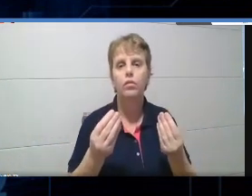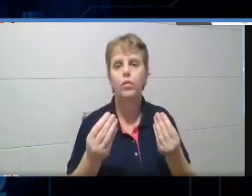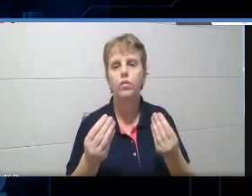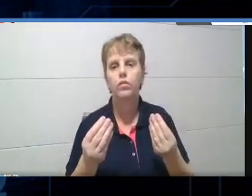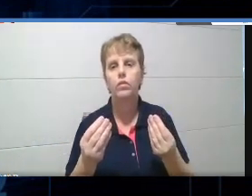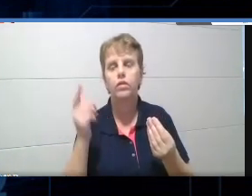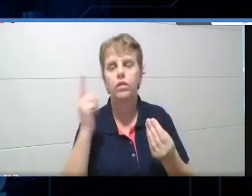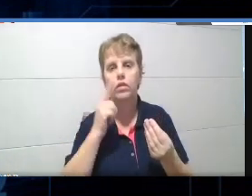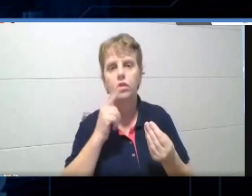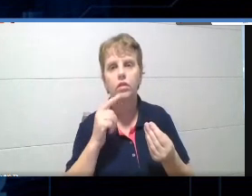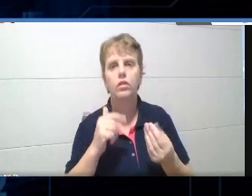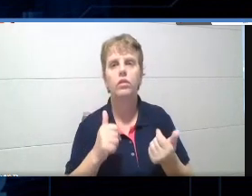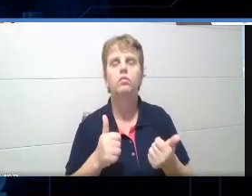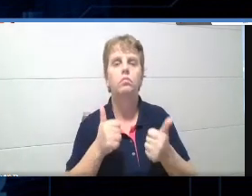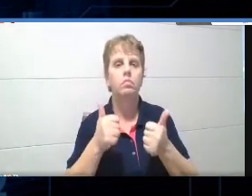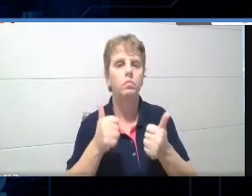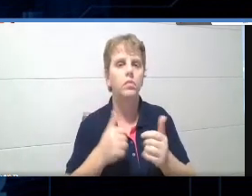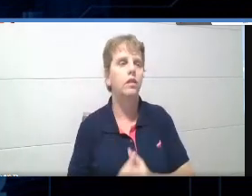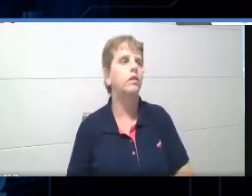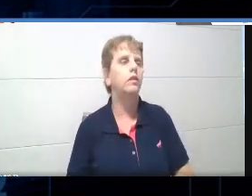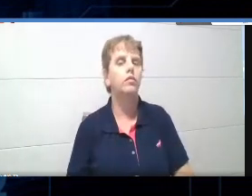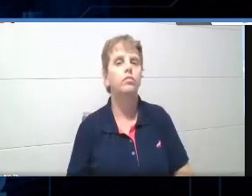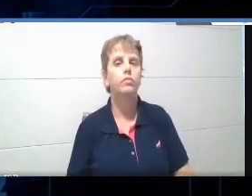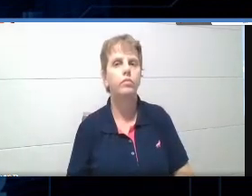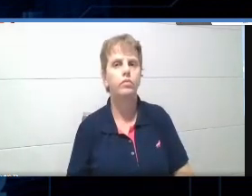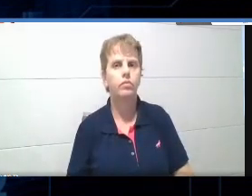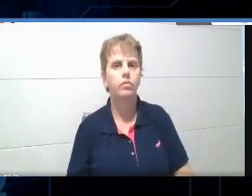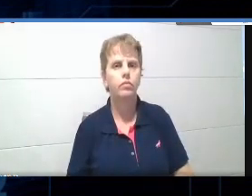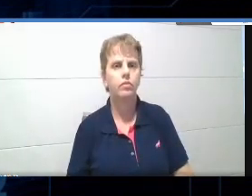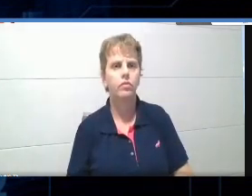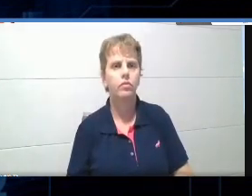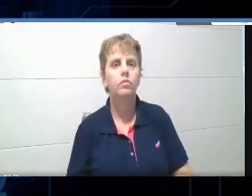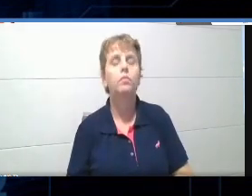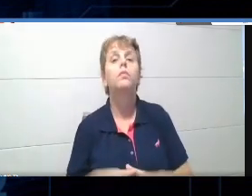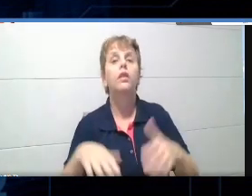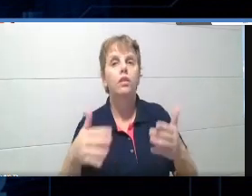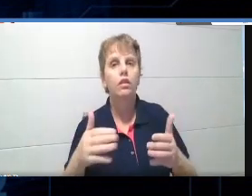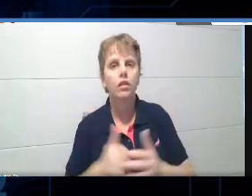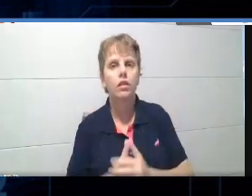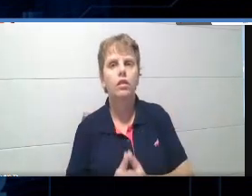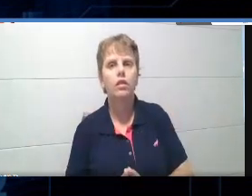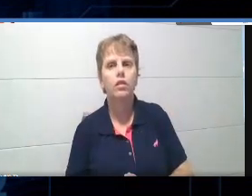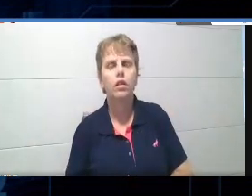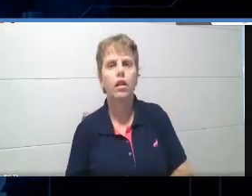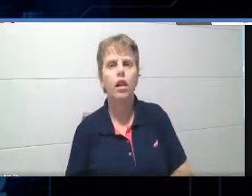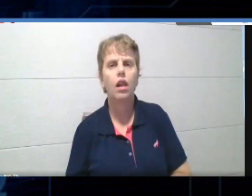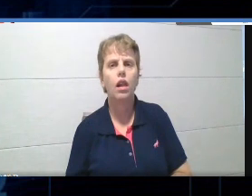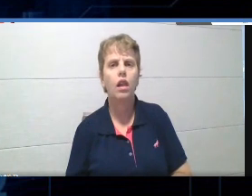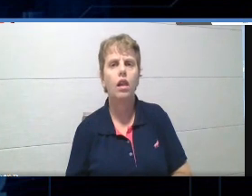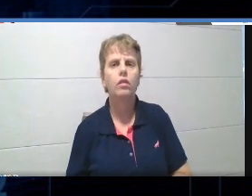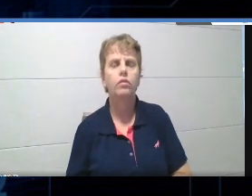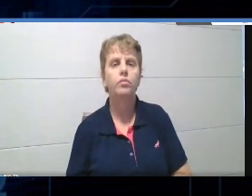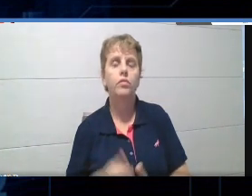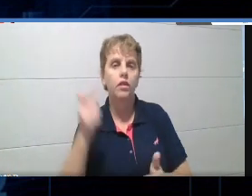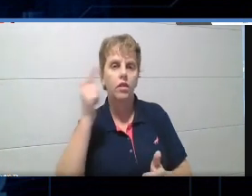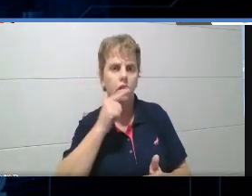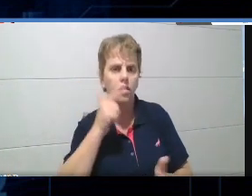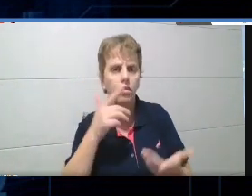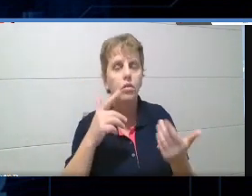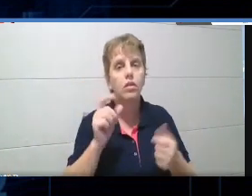Estão aí? Ó, beleza, gente? Gente, isso. Então, como é que a gente, vocês estão conseguindo